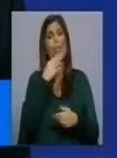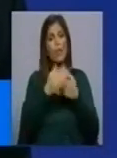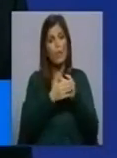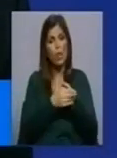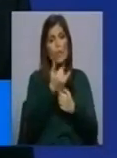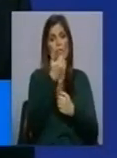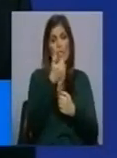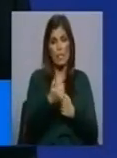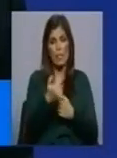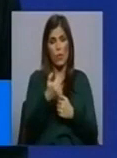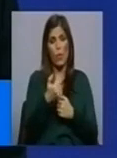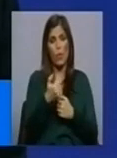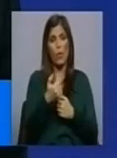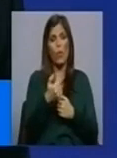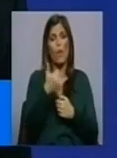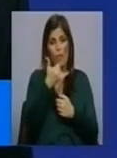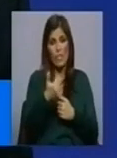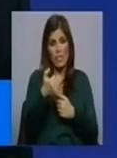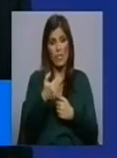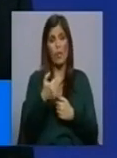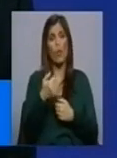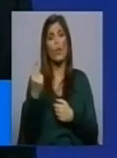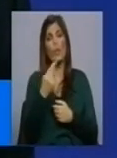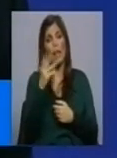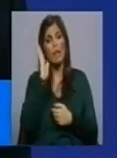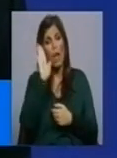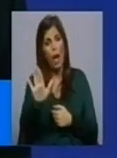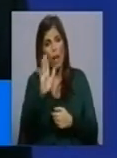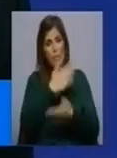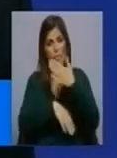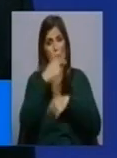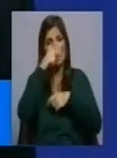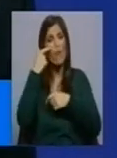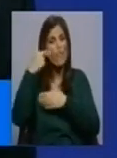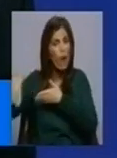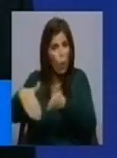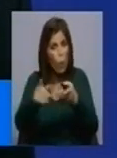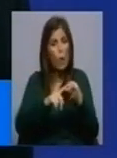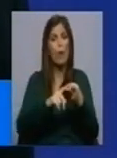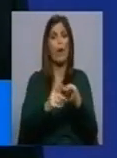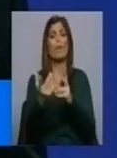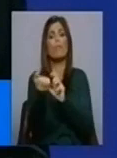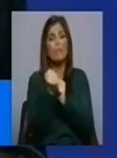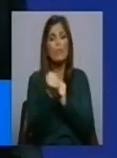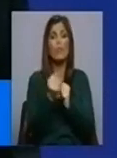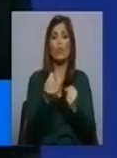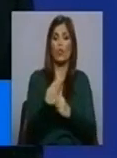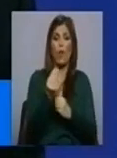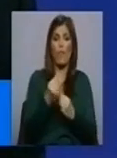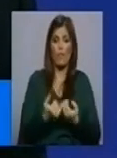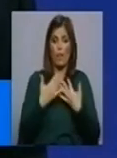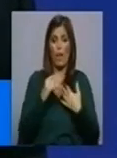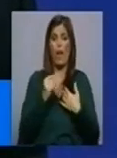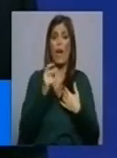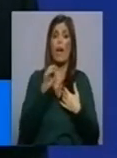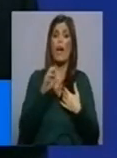unidades residenciais de pessoas com deficiência, de pessoas sem abrigo, de acolhimento de jovens e de infetados com HIV.